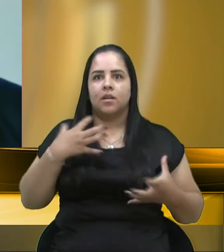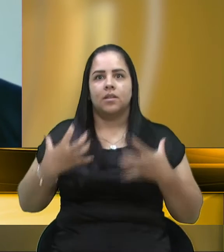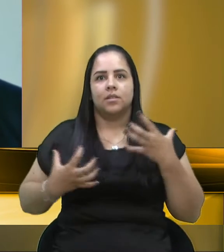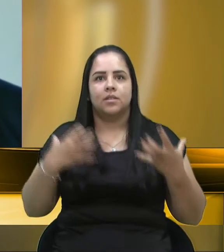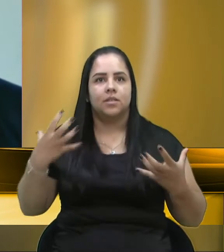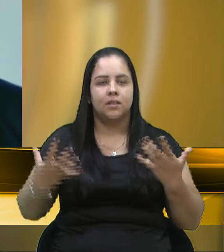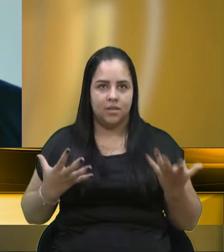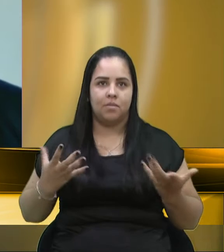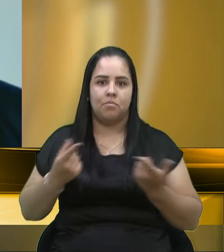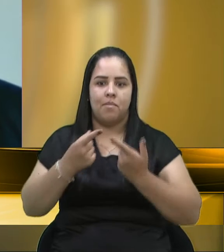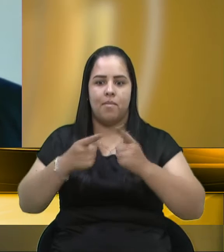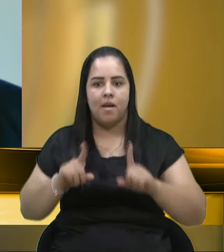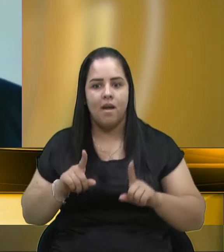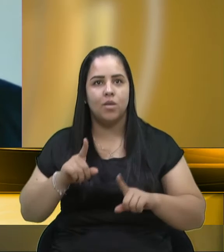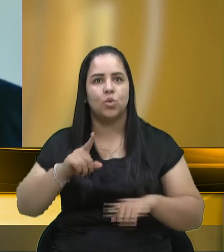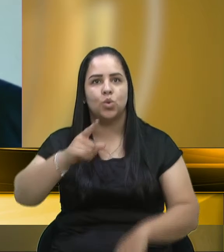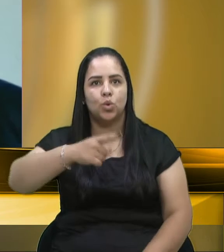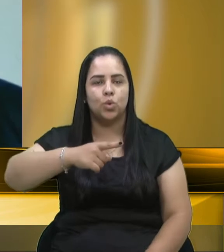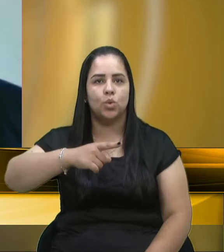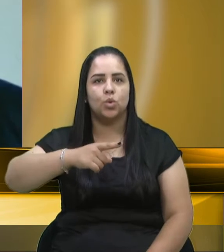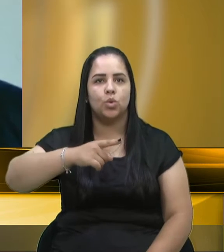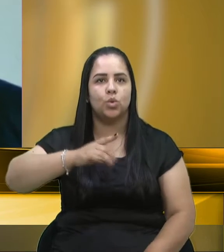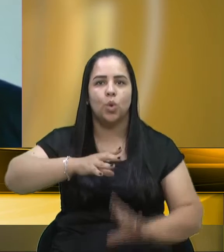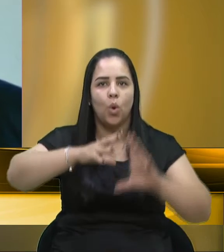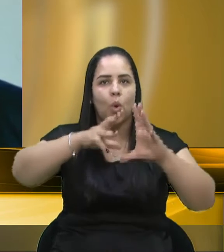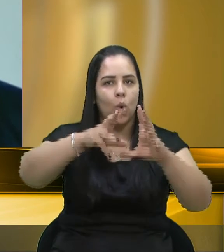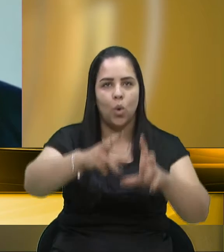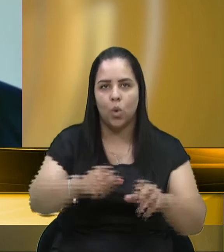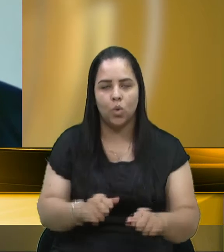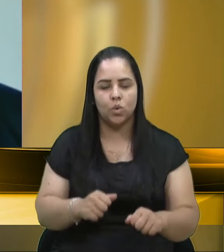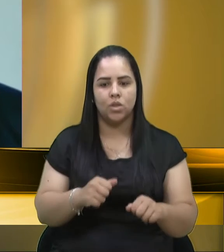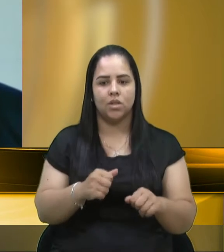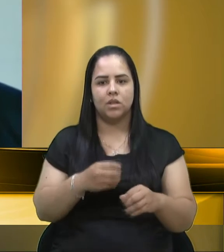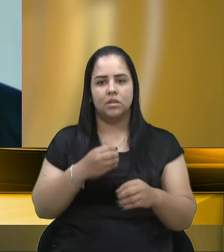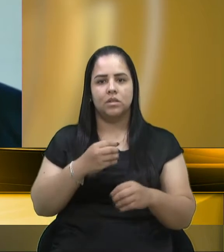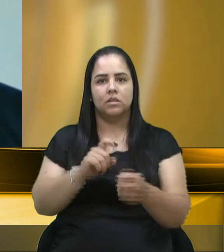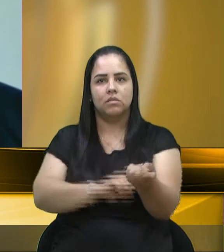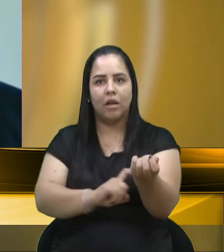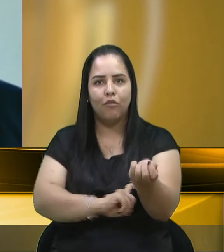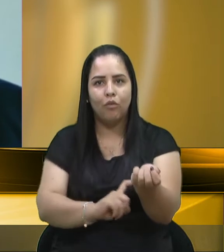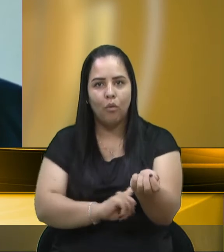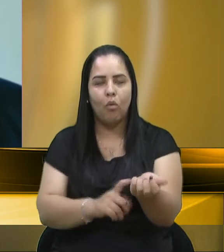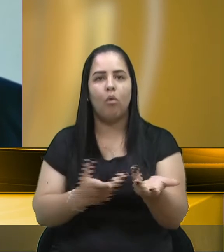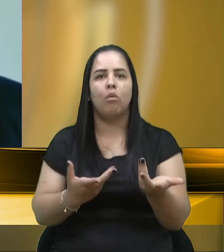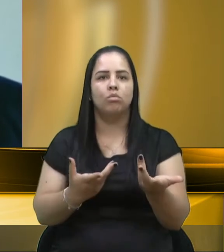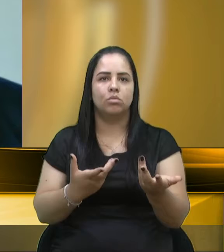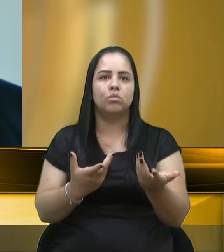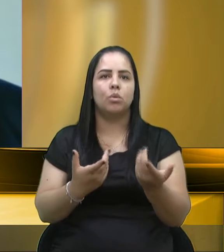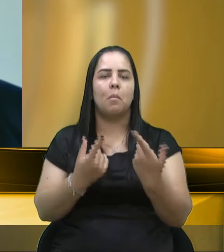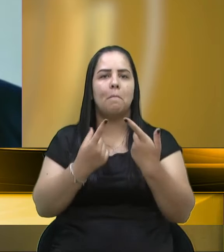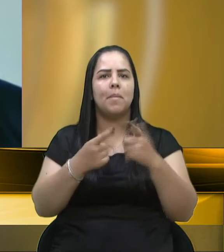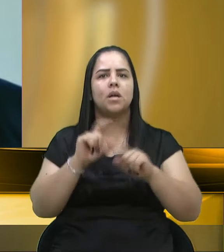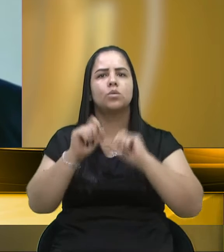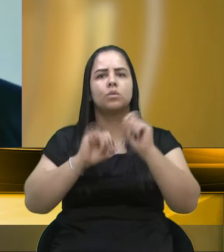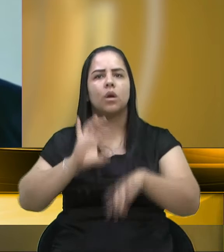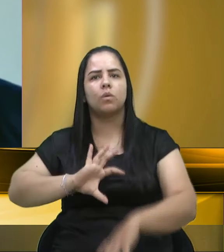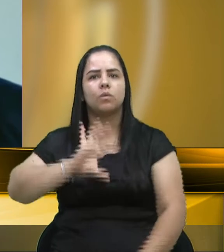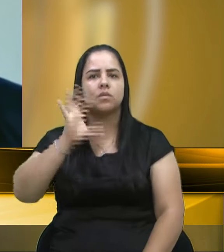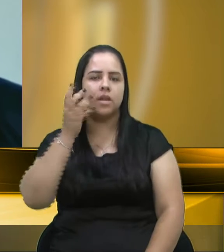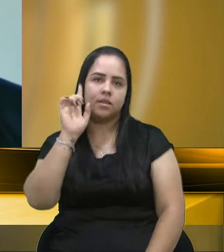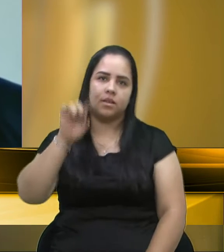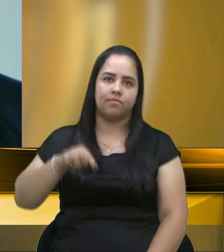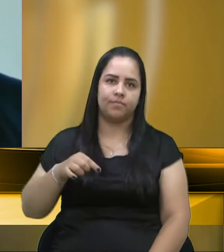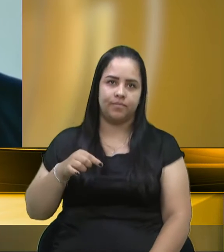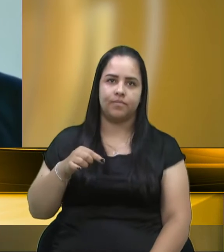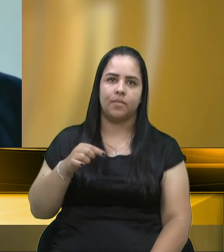porque todo mundo está a flor da pele, com os nervos, a flor da pele. Mas o que acontece é o seguinte, pessoal.